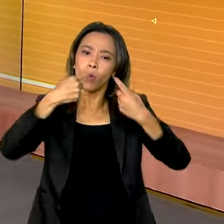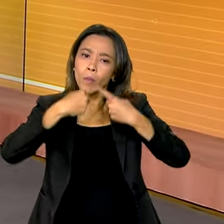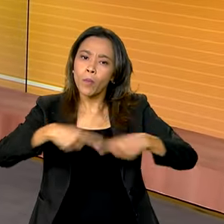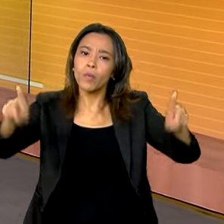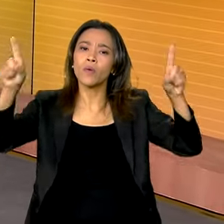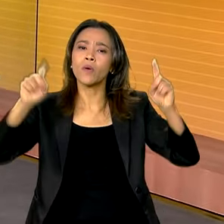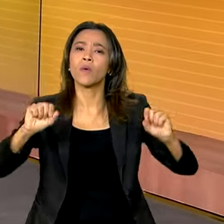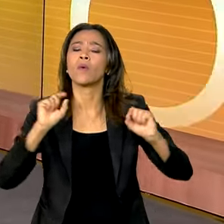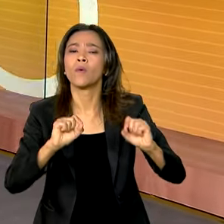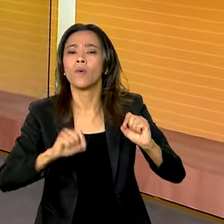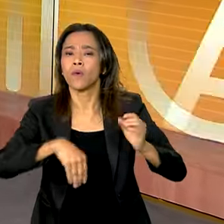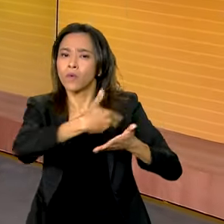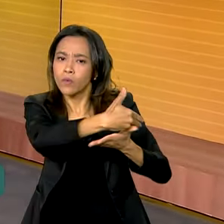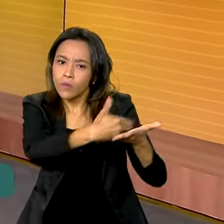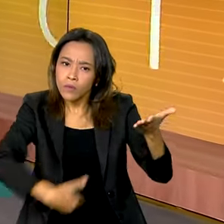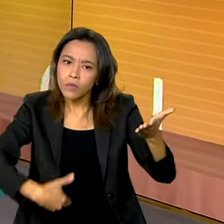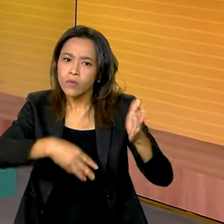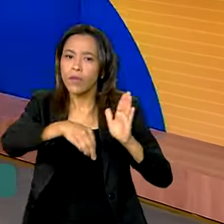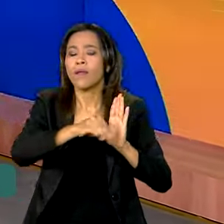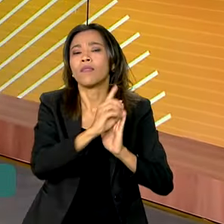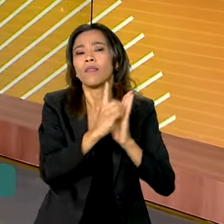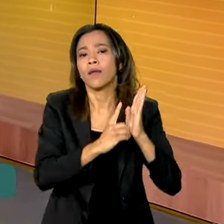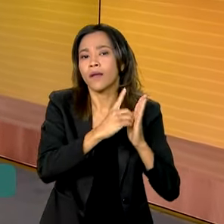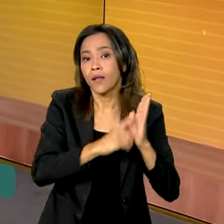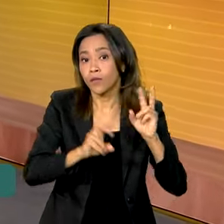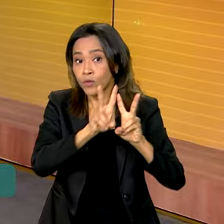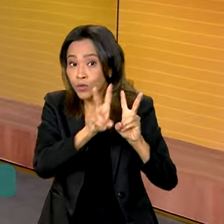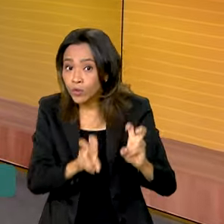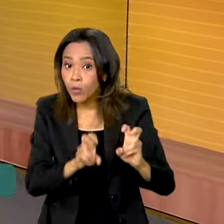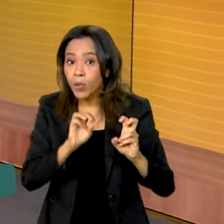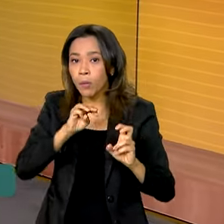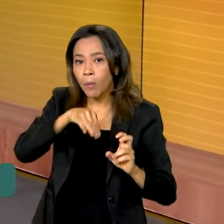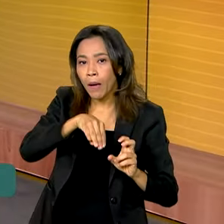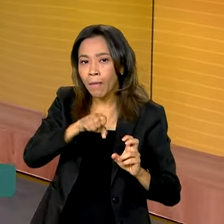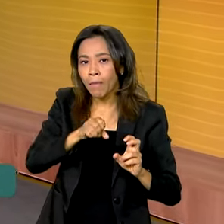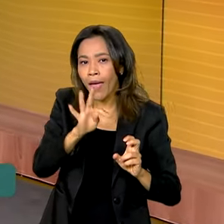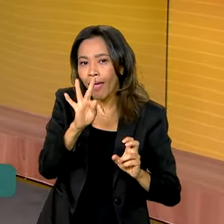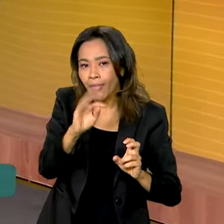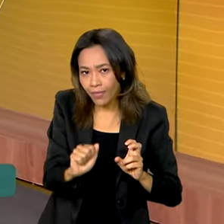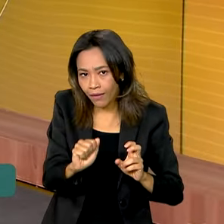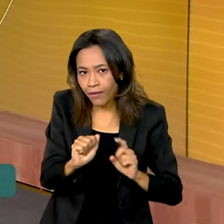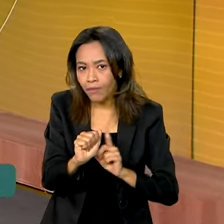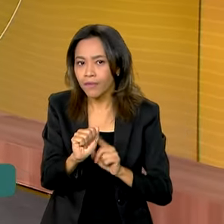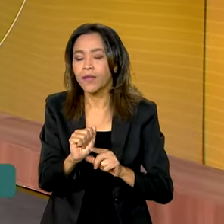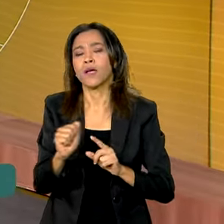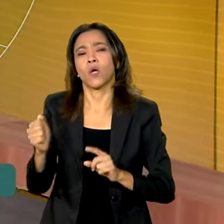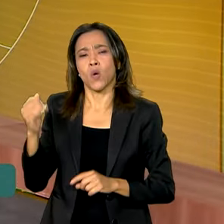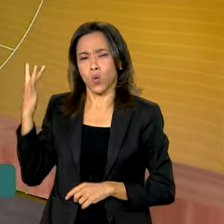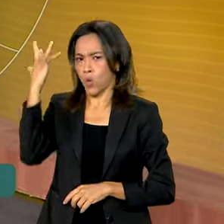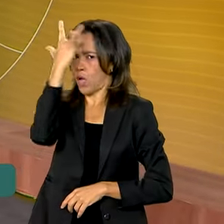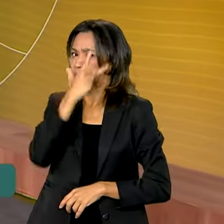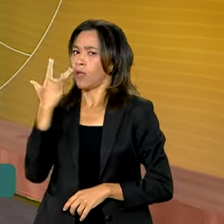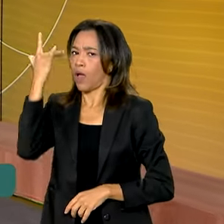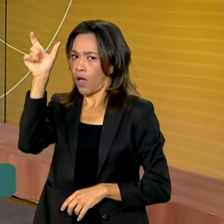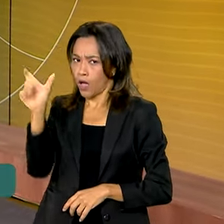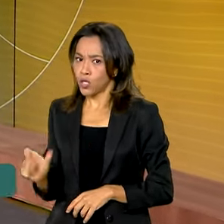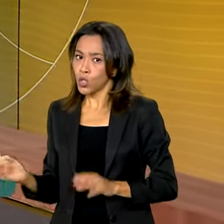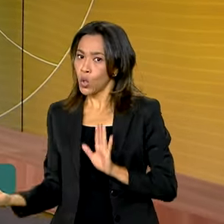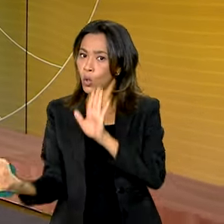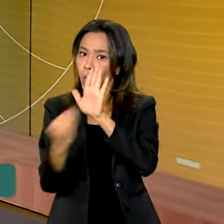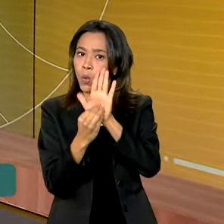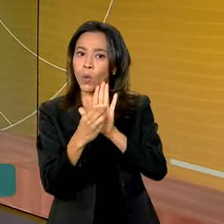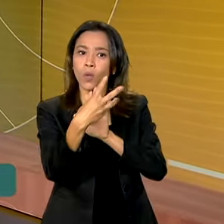metas da inflação para criar a chamada meta contínua. Haddad confirmou a meta em 3%,